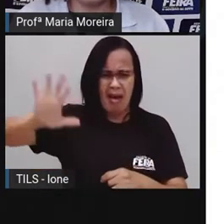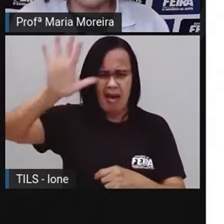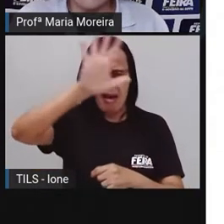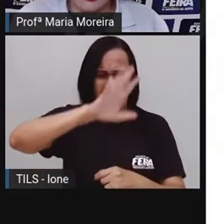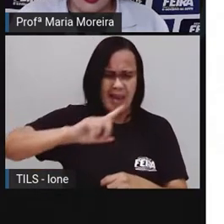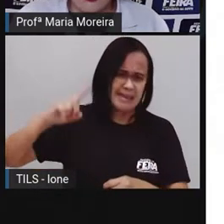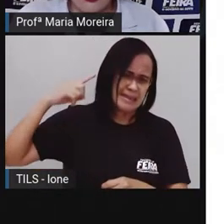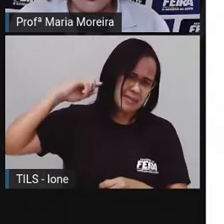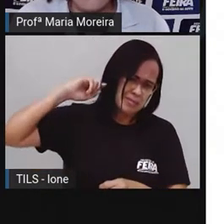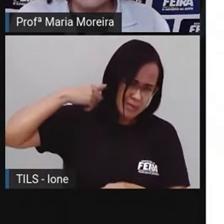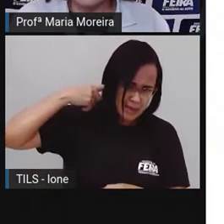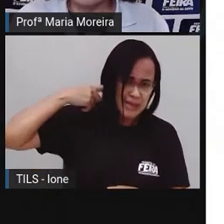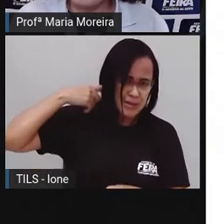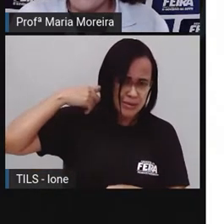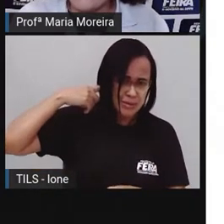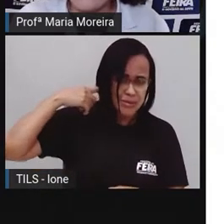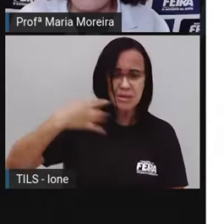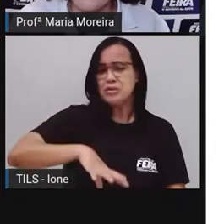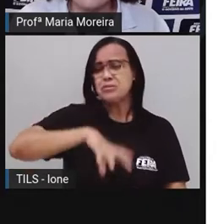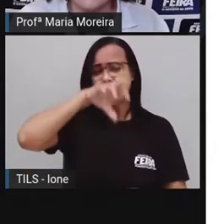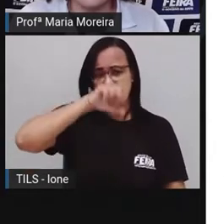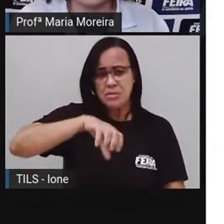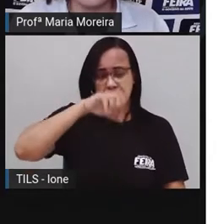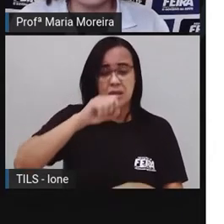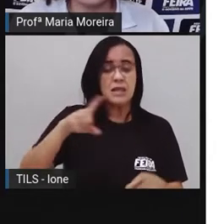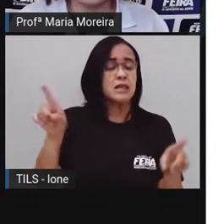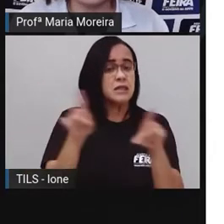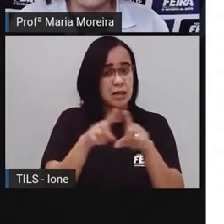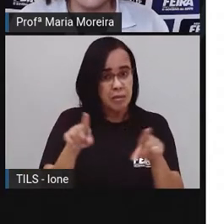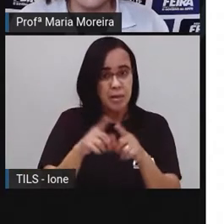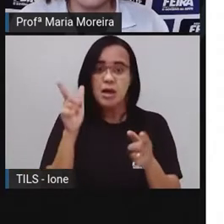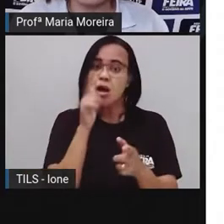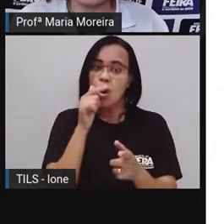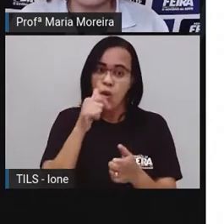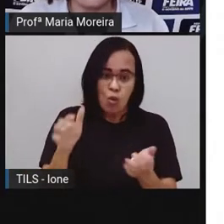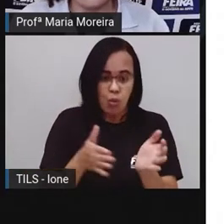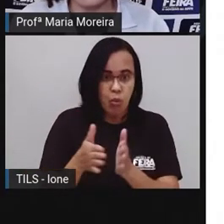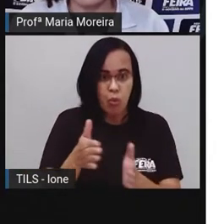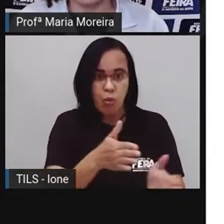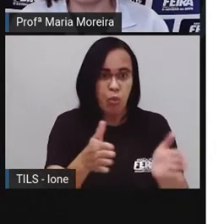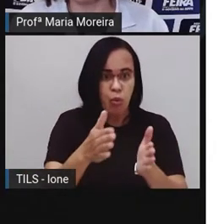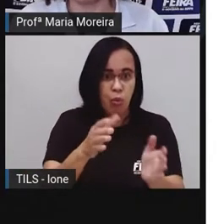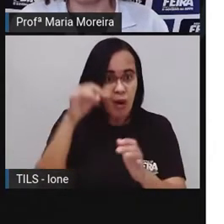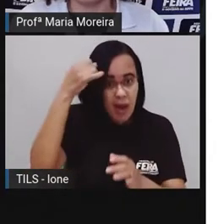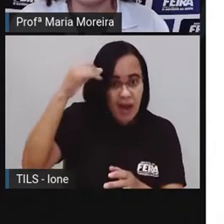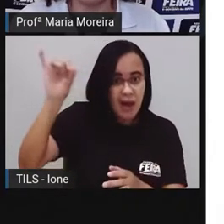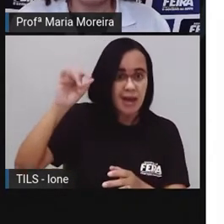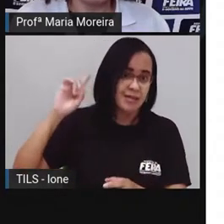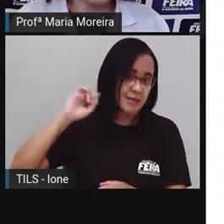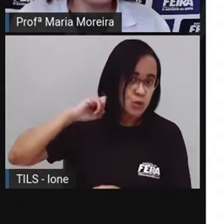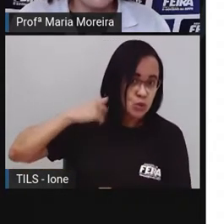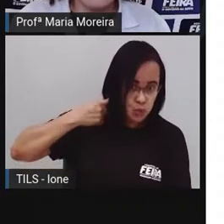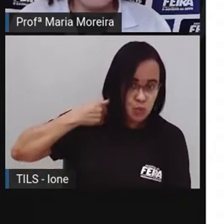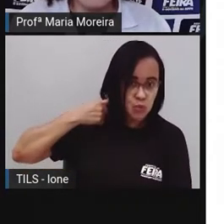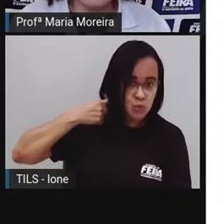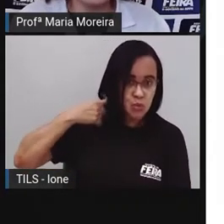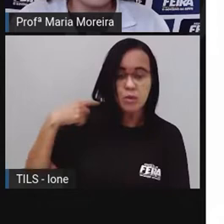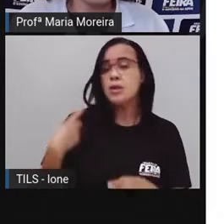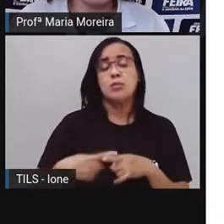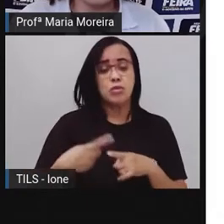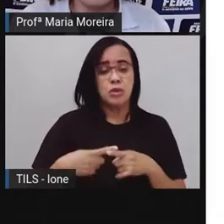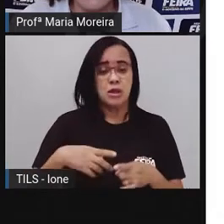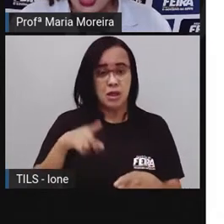e nos rios, que passam pelas áreas das cidades, gente. Então, a gente tem que, ó, pensar em